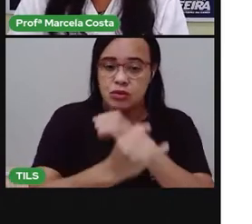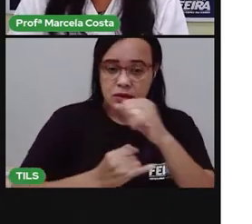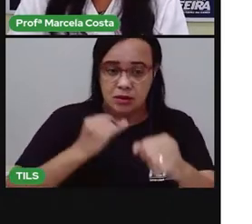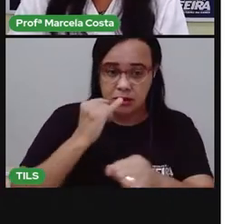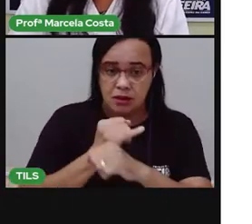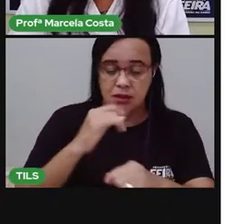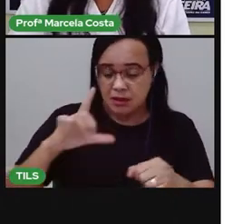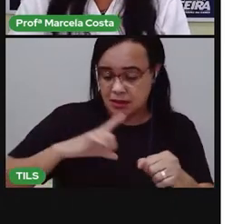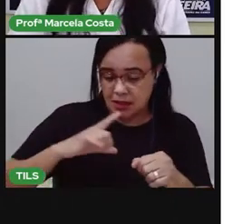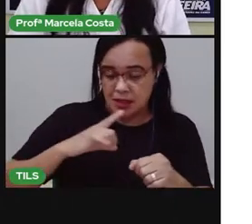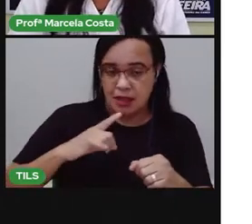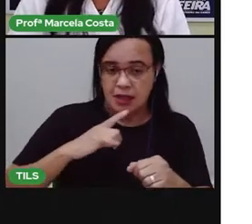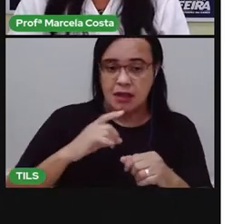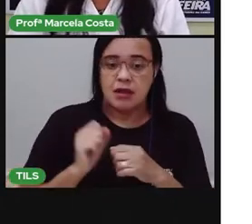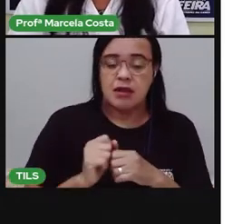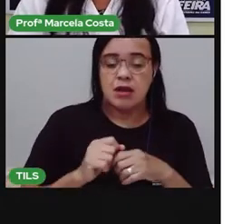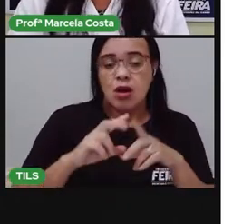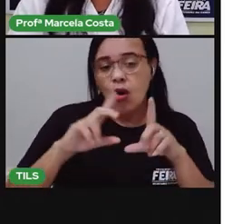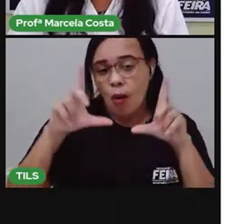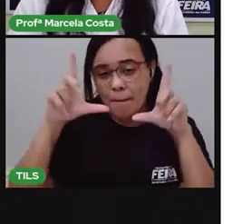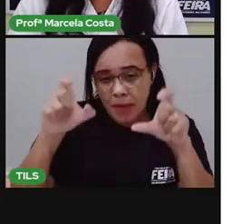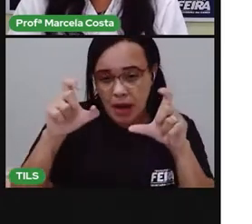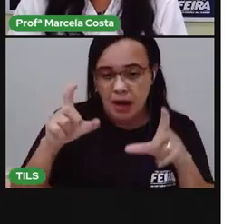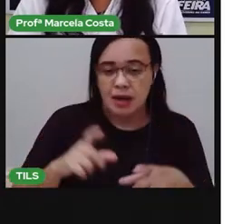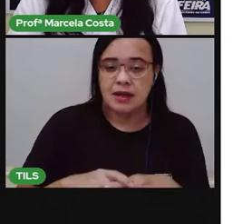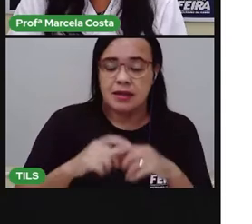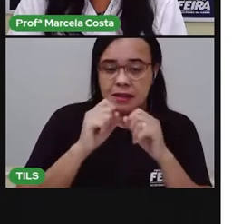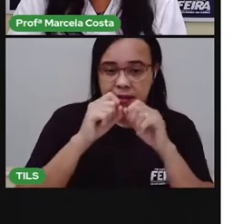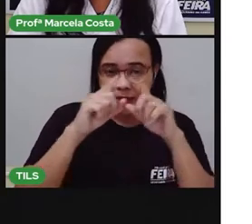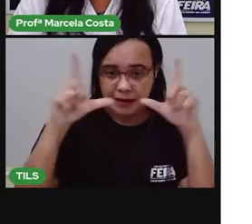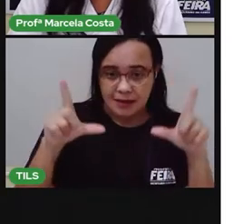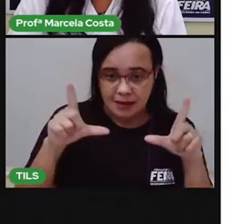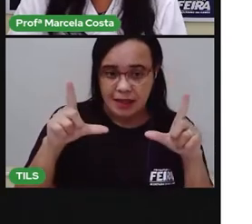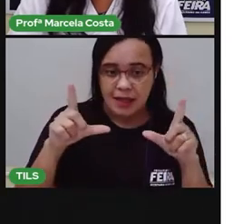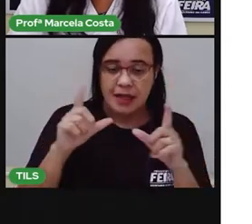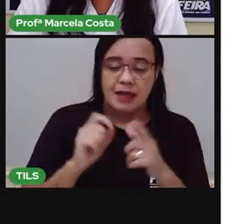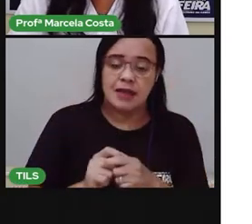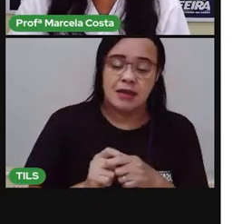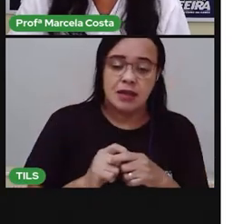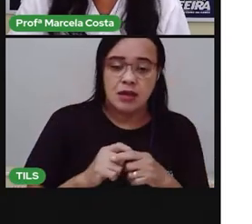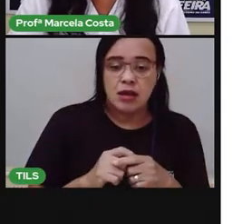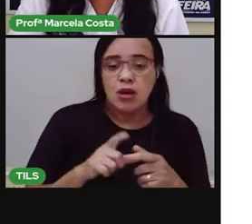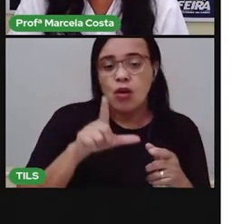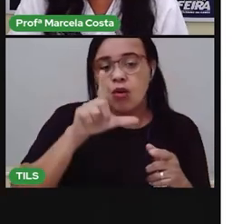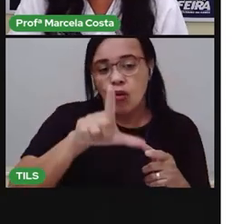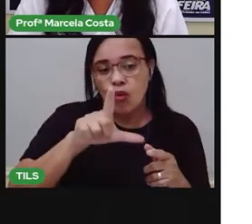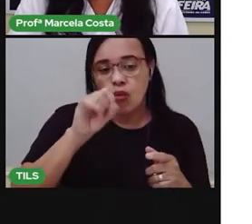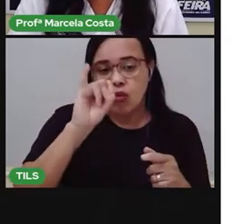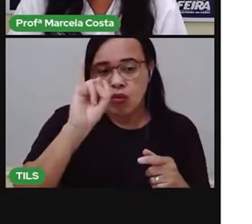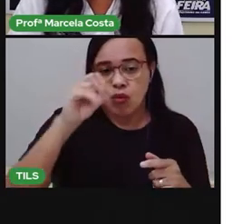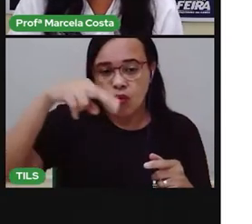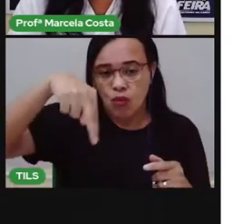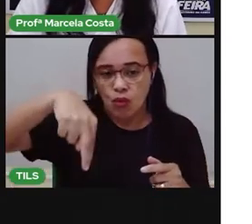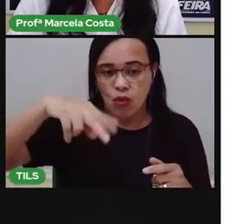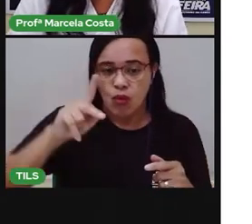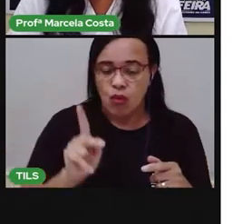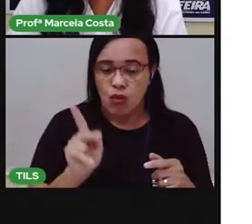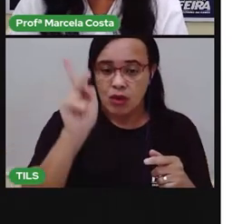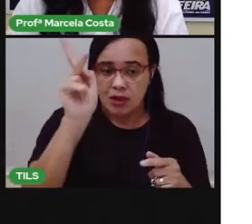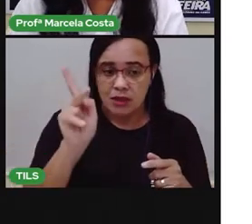Faz um print da tela para você garantir aí o link, o nome do vídeo.